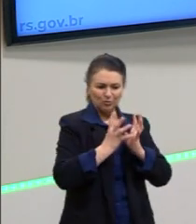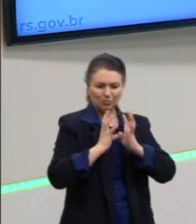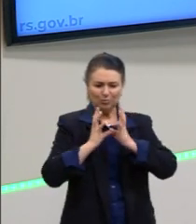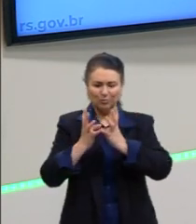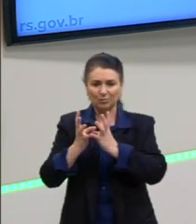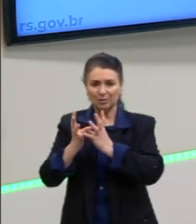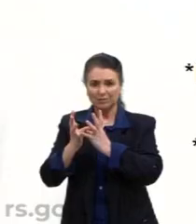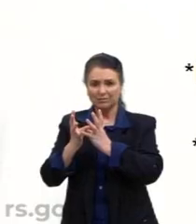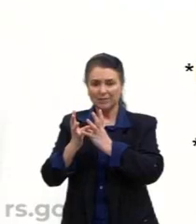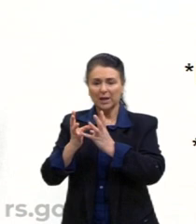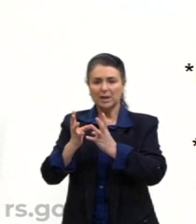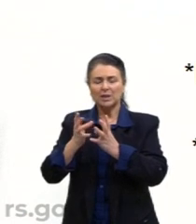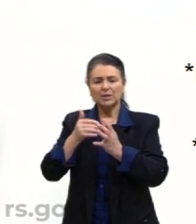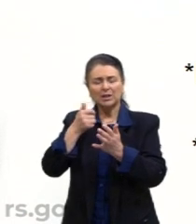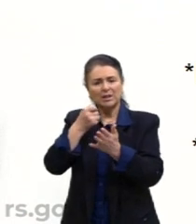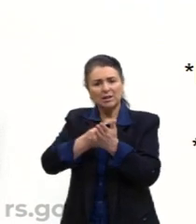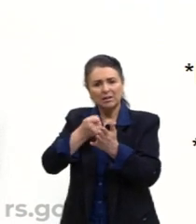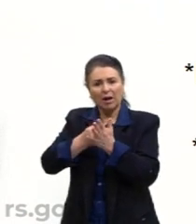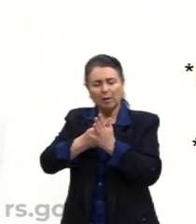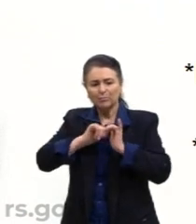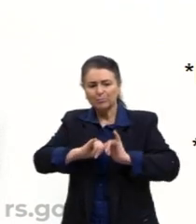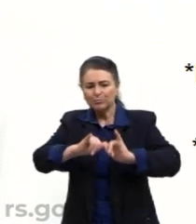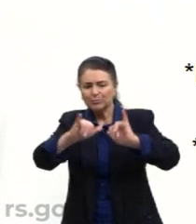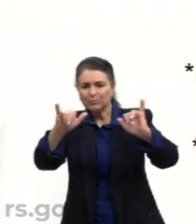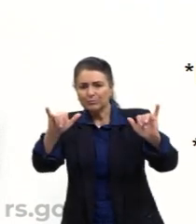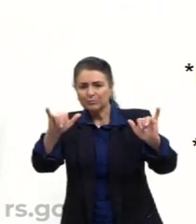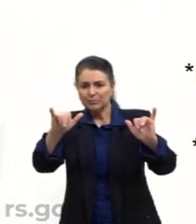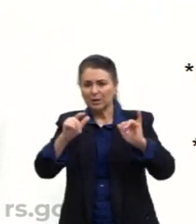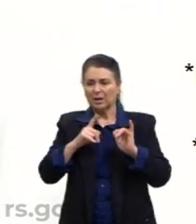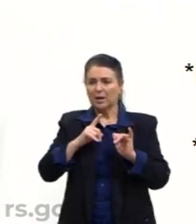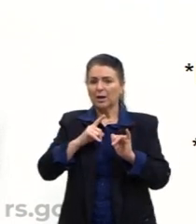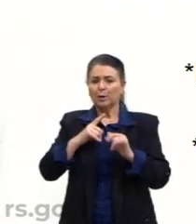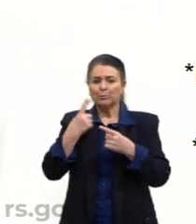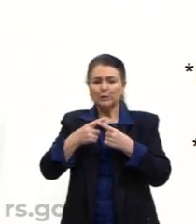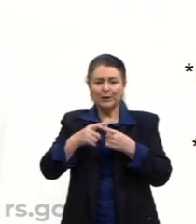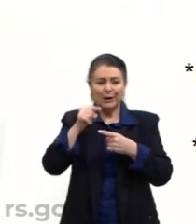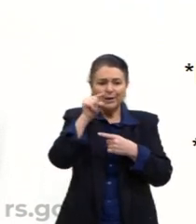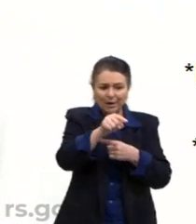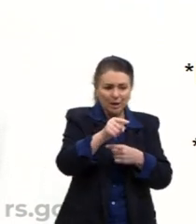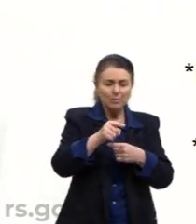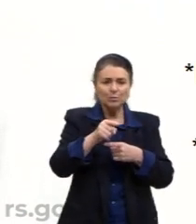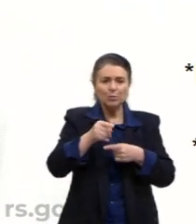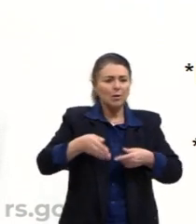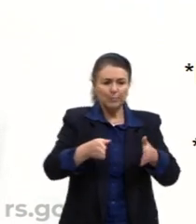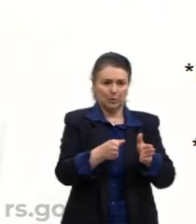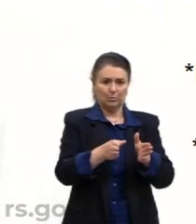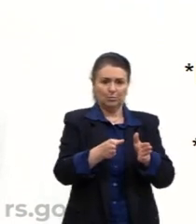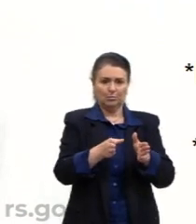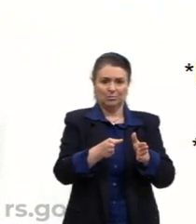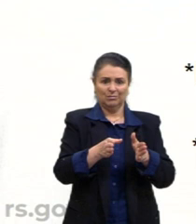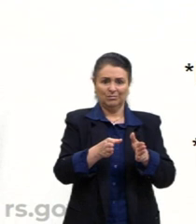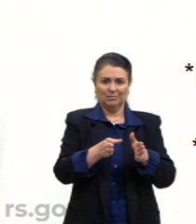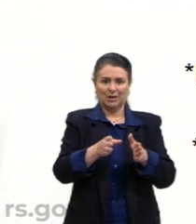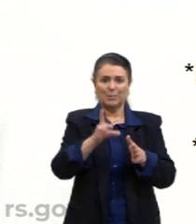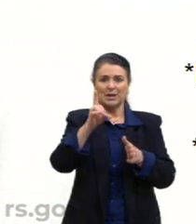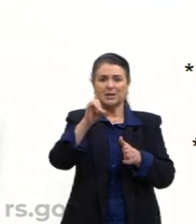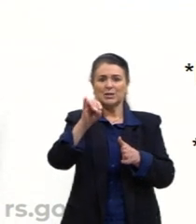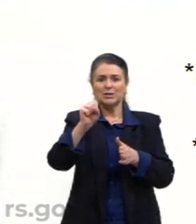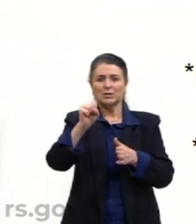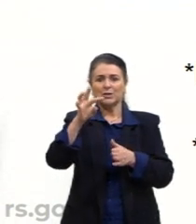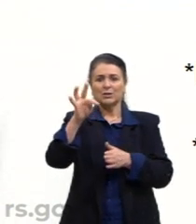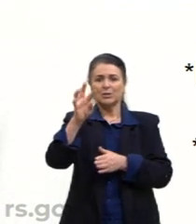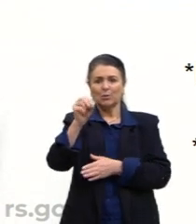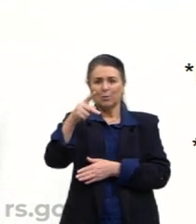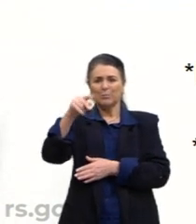tentar transmitir, ó, é assim porque tem que ser assim, não tem outro caminho, é como se fosse uma distopia. Então, preste muita